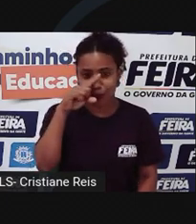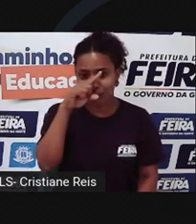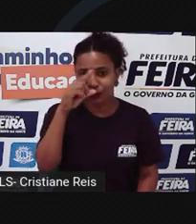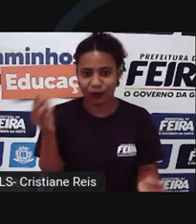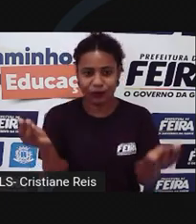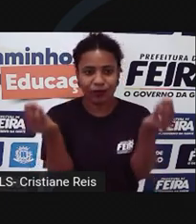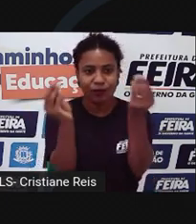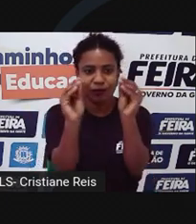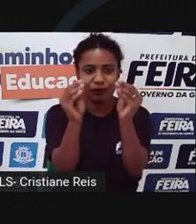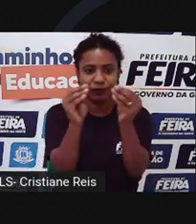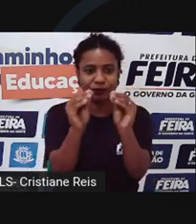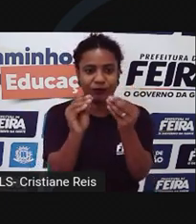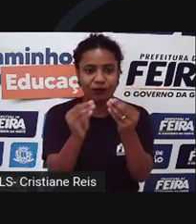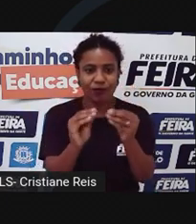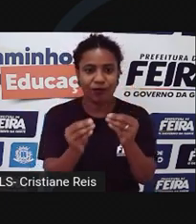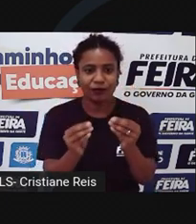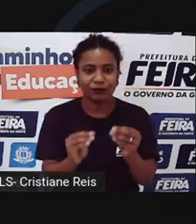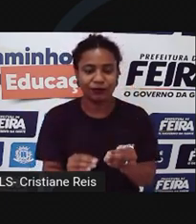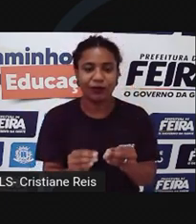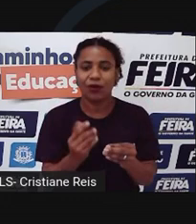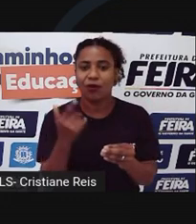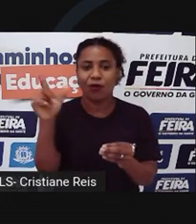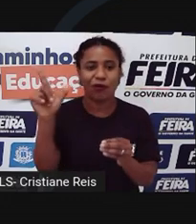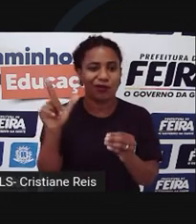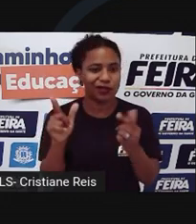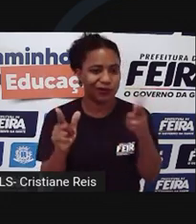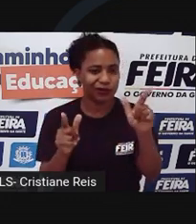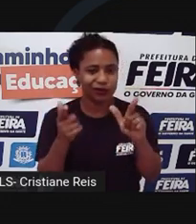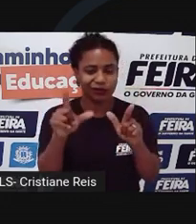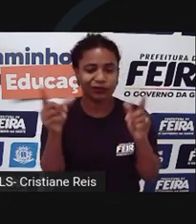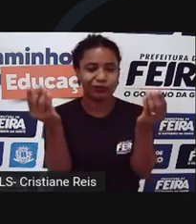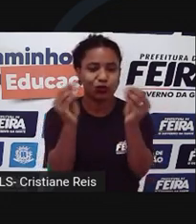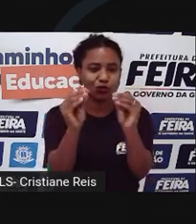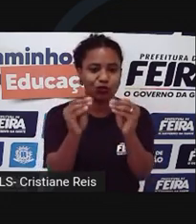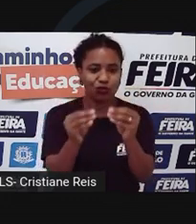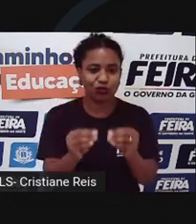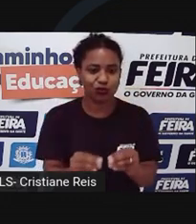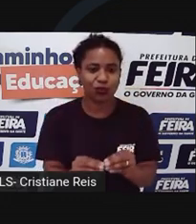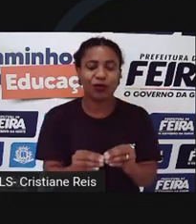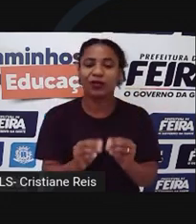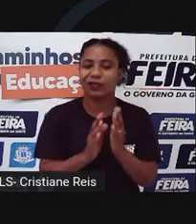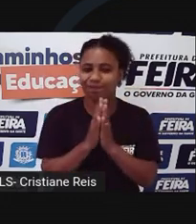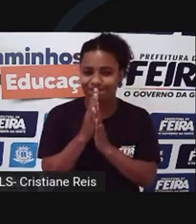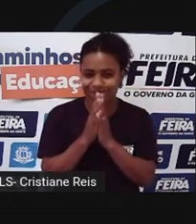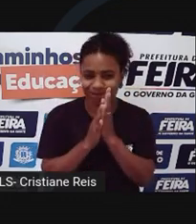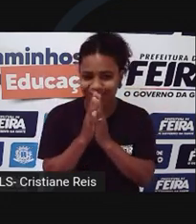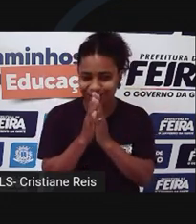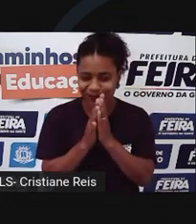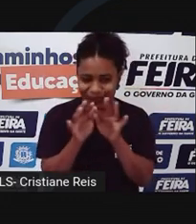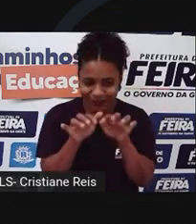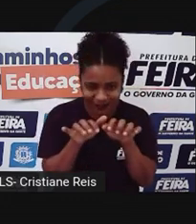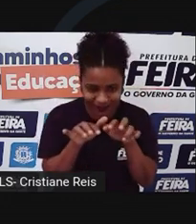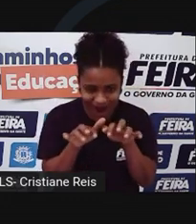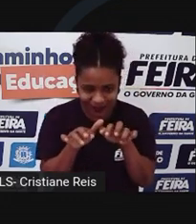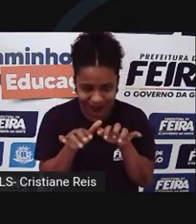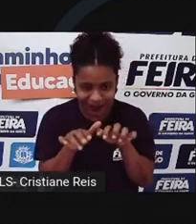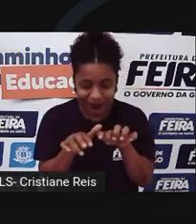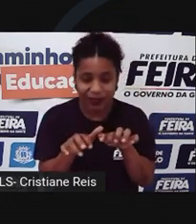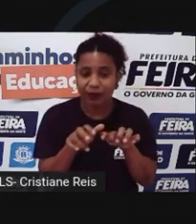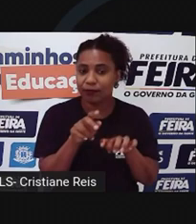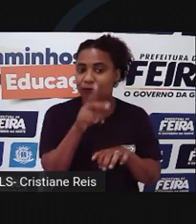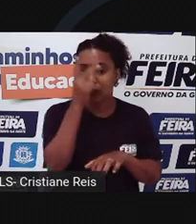projetado, também executa outras funções, normalmente maliciosas, e sem o conhecimento do usuário.